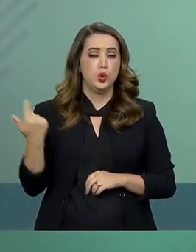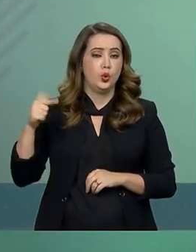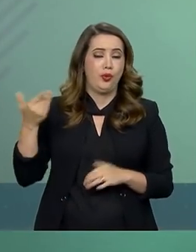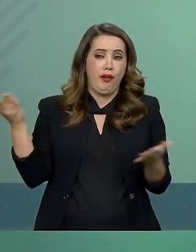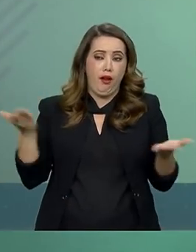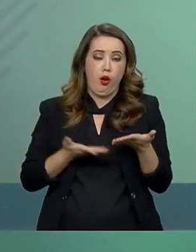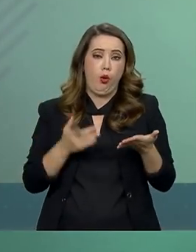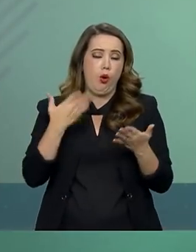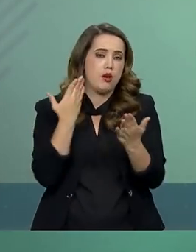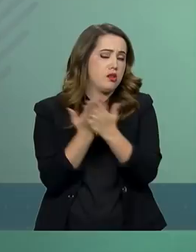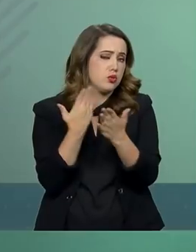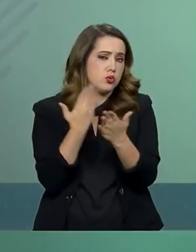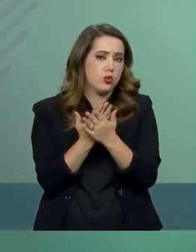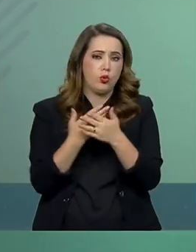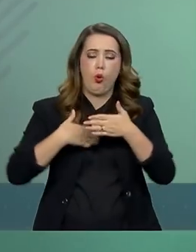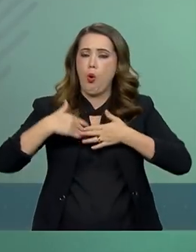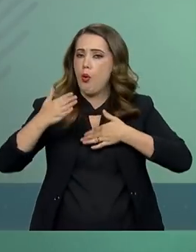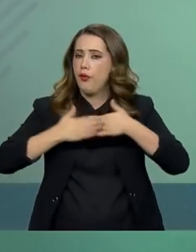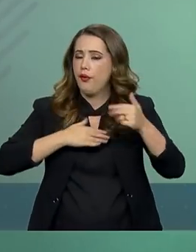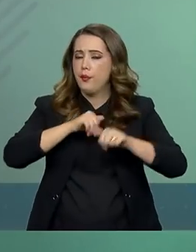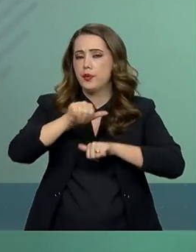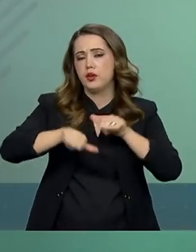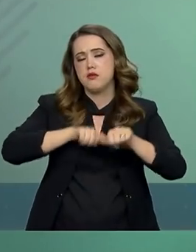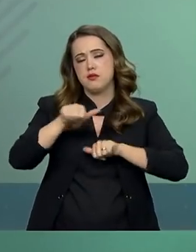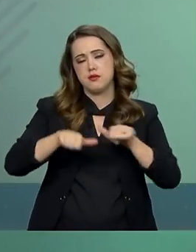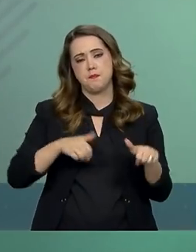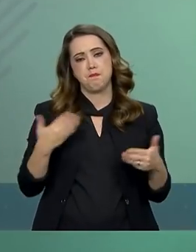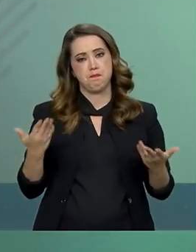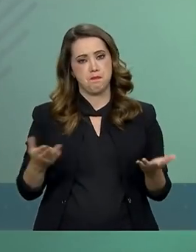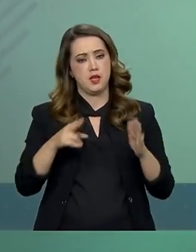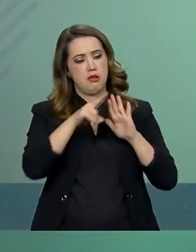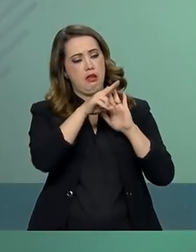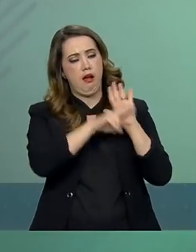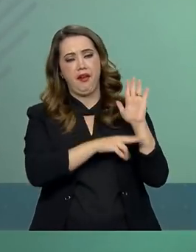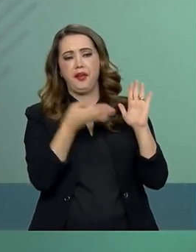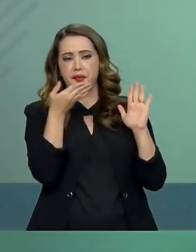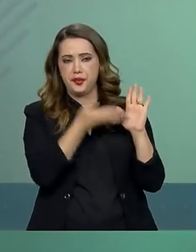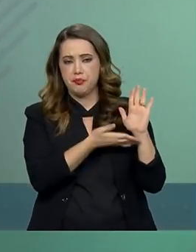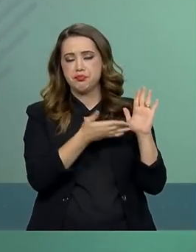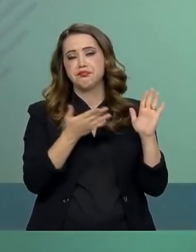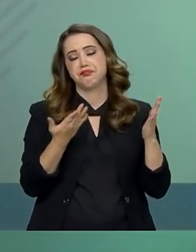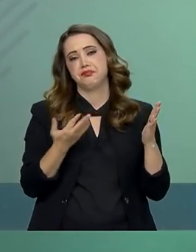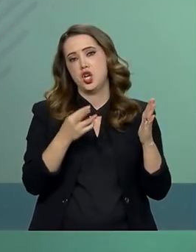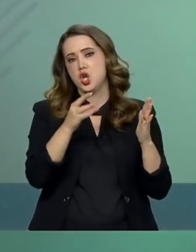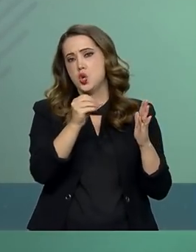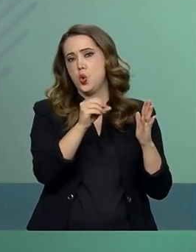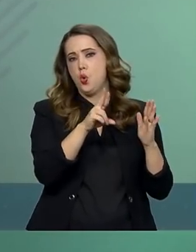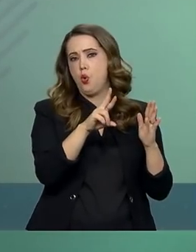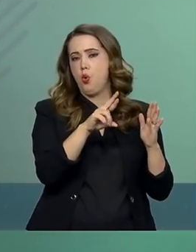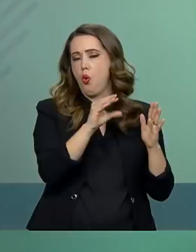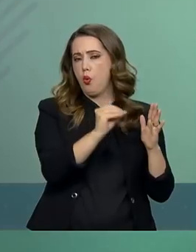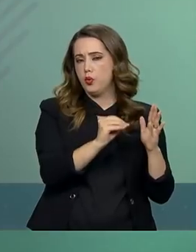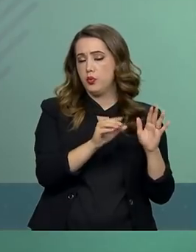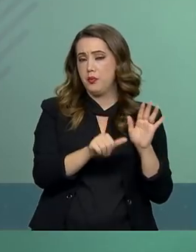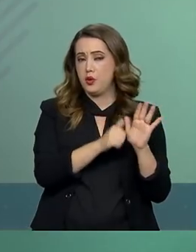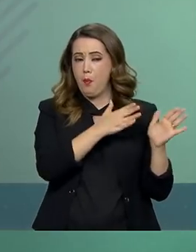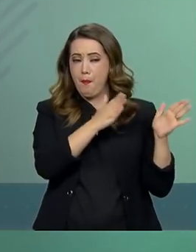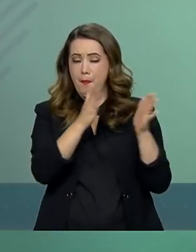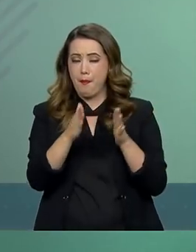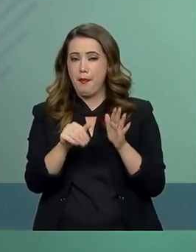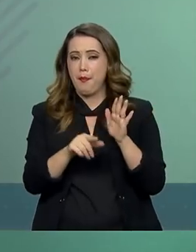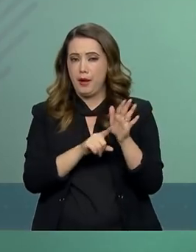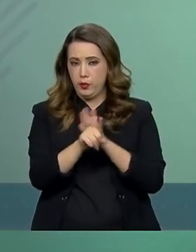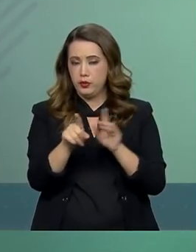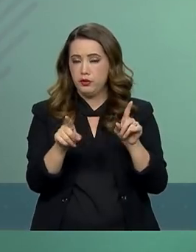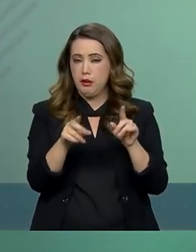estudos com relação à eventual proposição de modificação da regra de ouro. Com relação à primeira parte da sua pergunta, o presidente